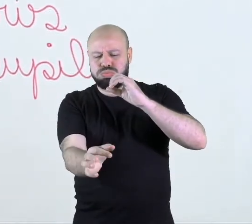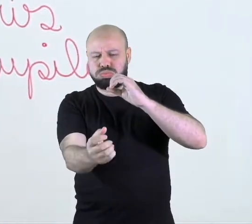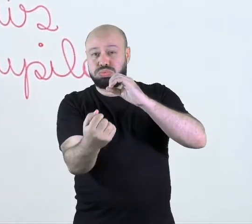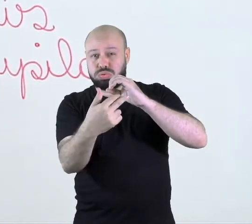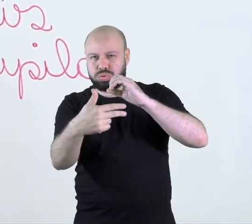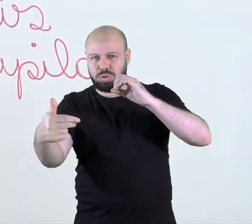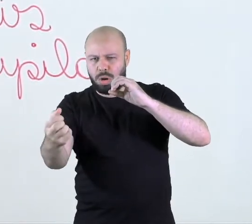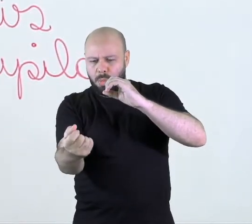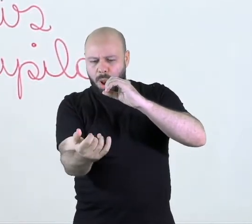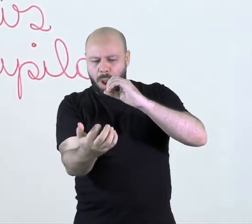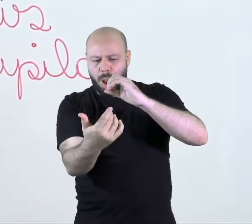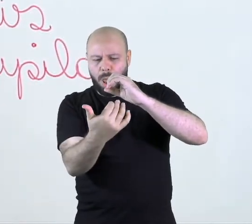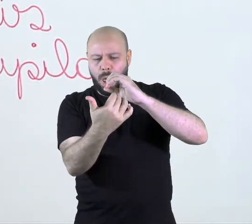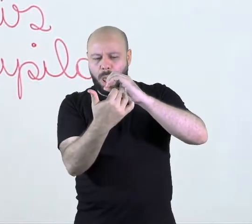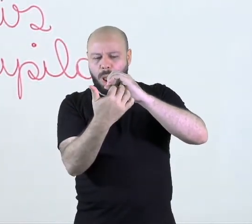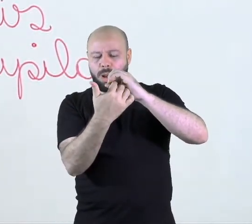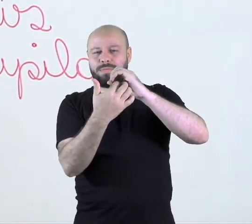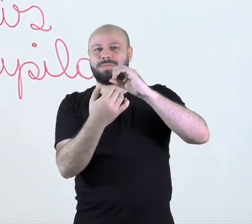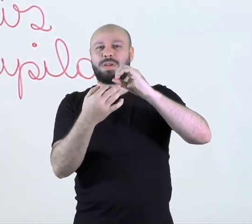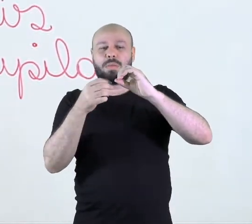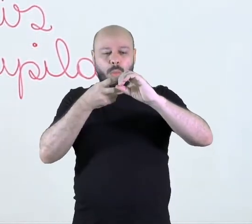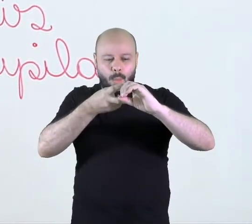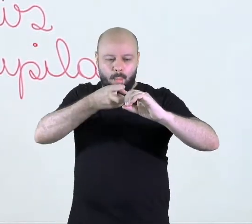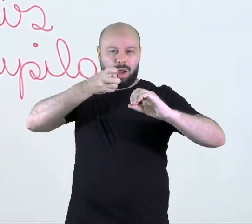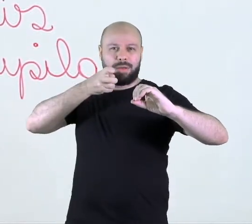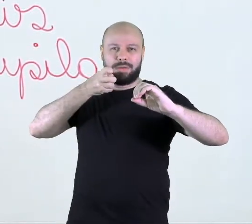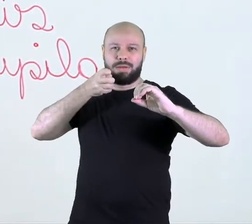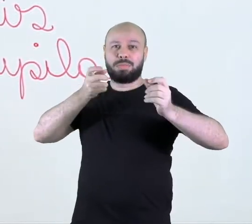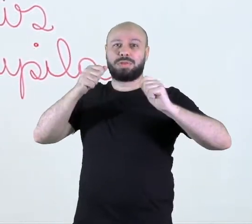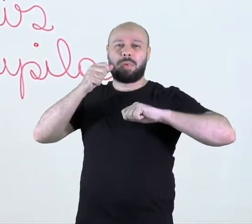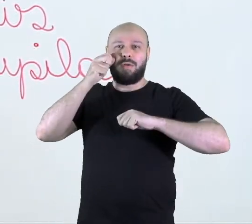eu e você vê.